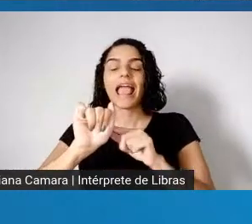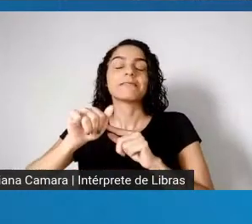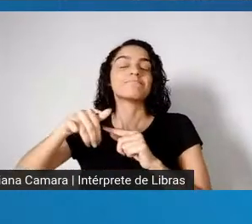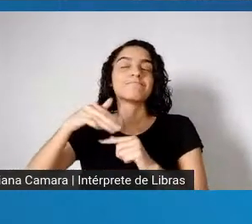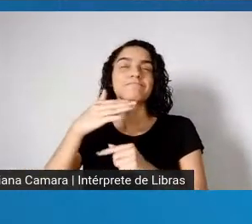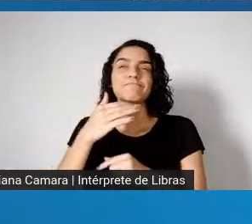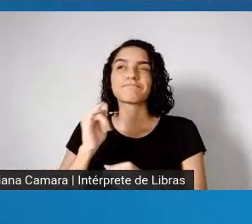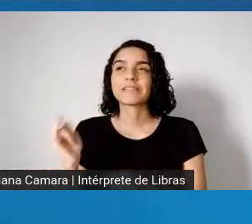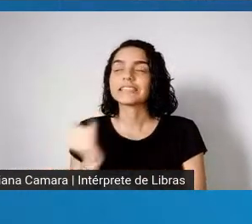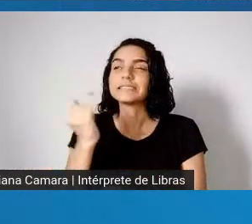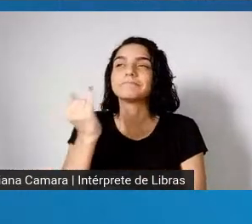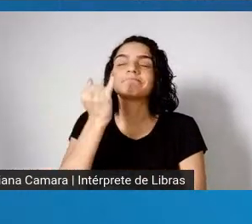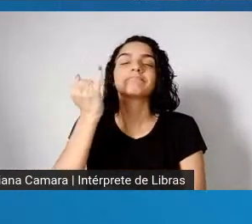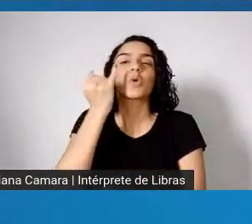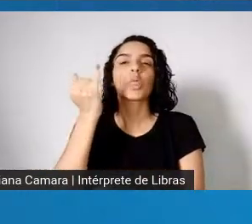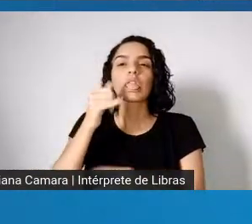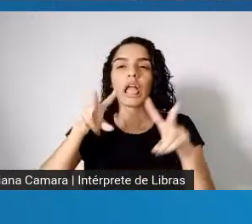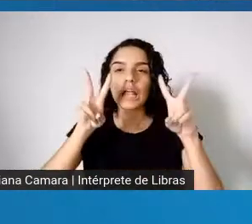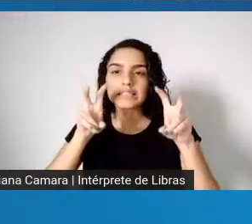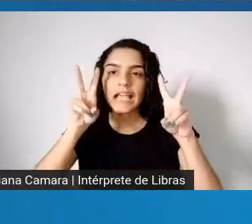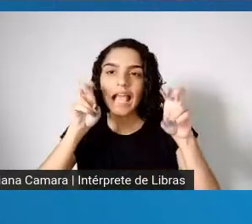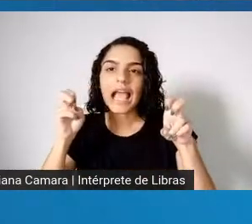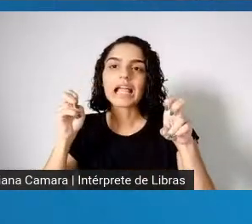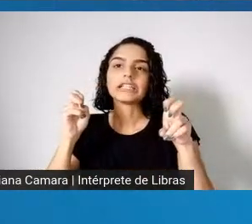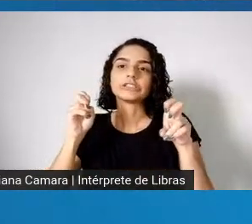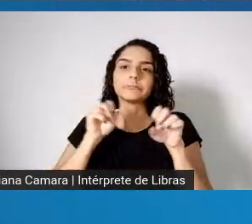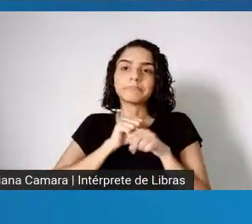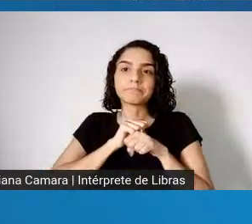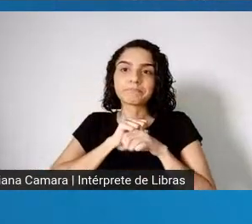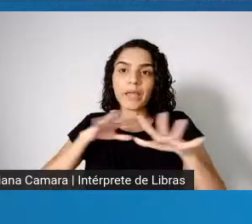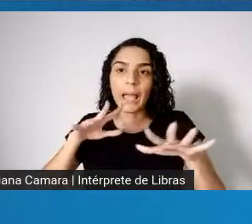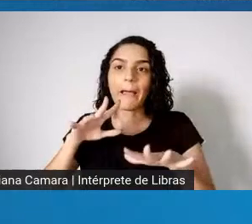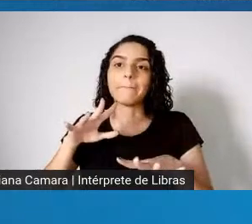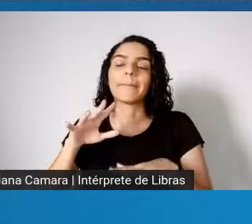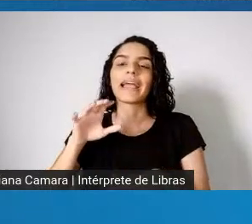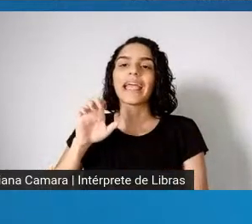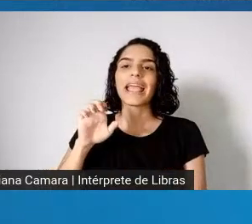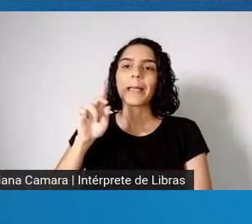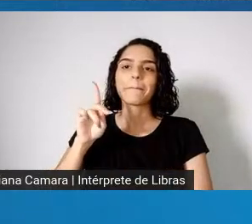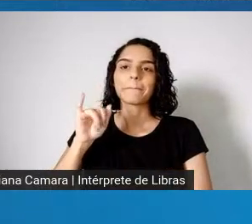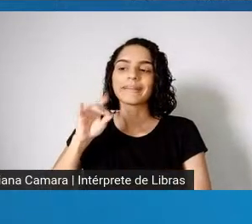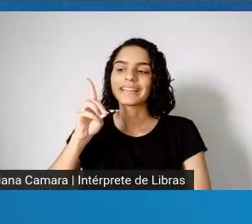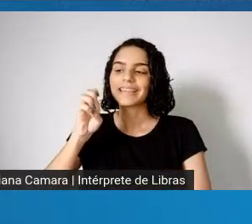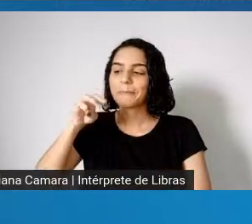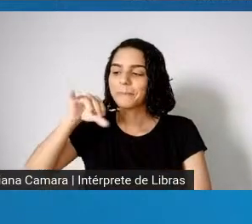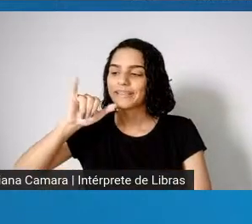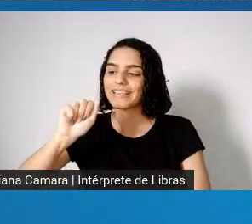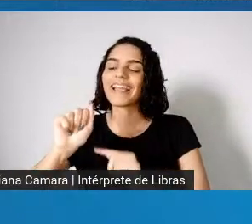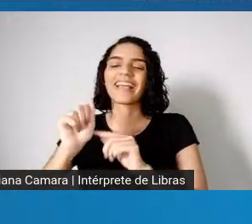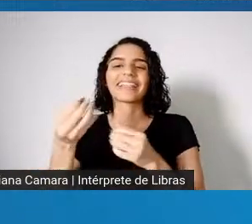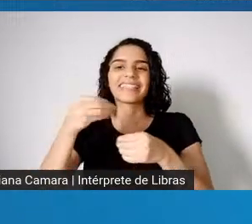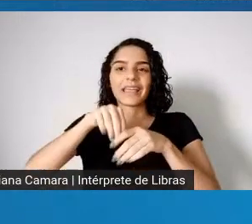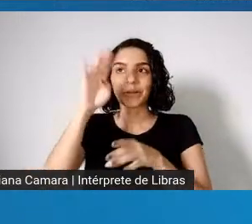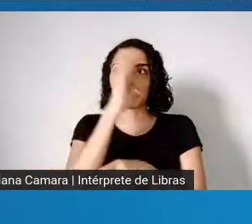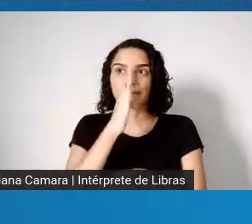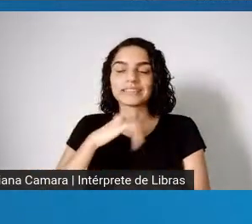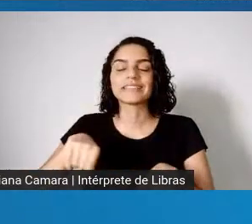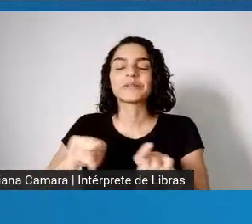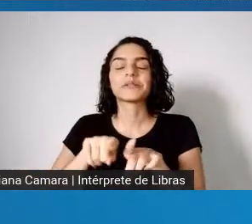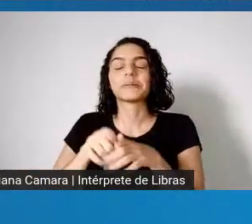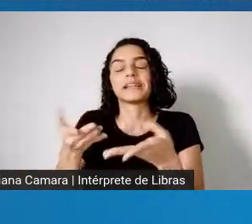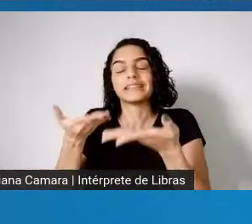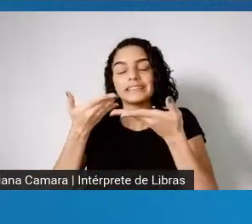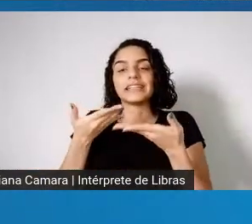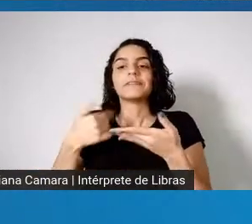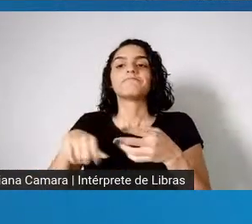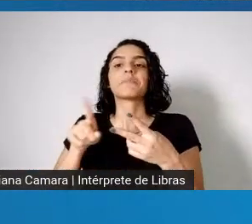do Brasil, então, a gente agradece muito a presença, a presença do Maurício. Nós estamos aqui também com o professor